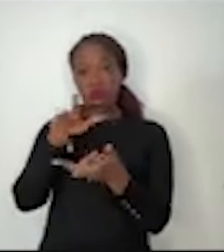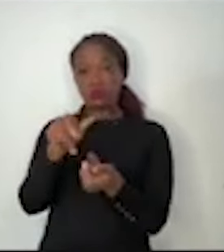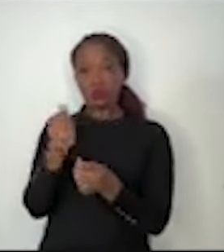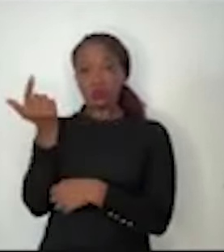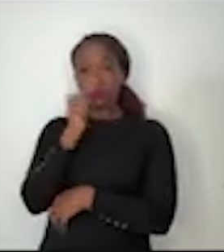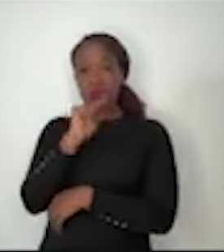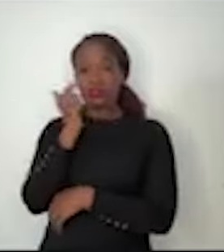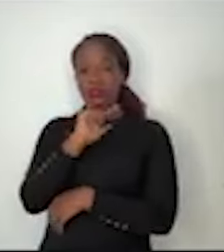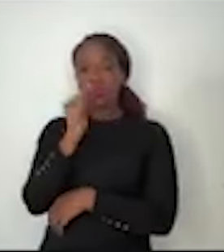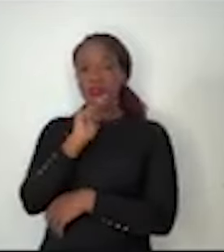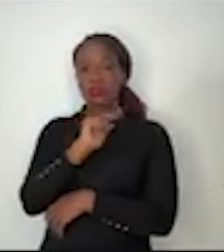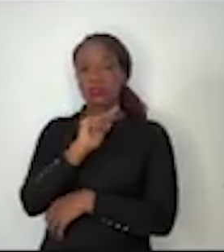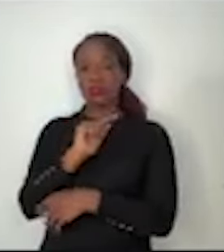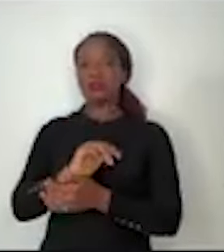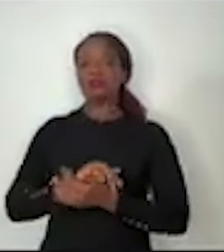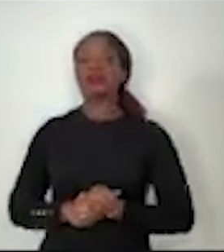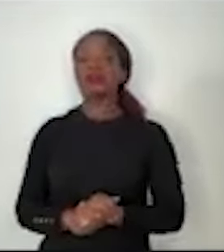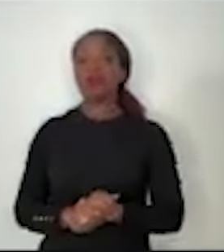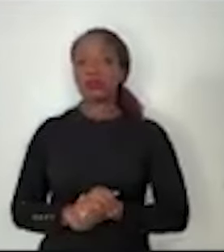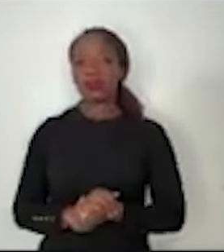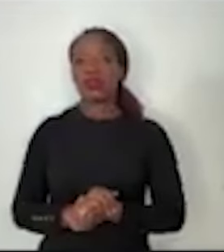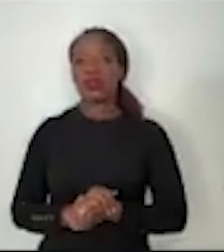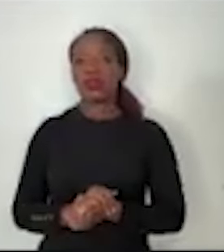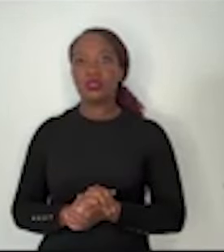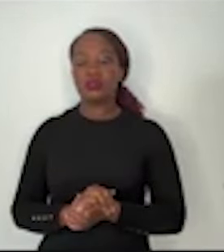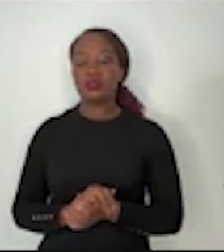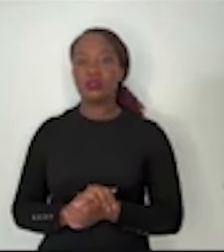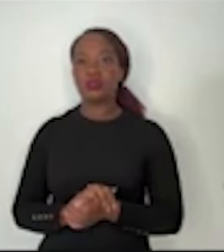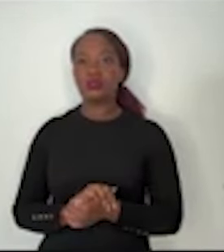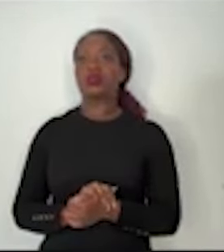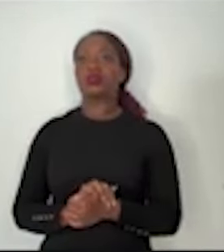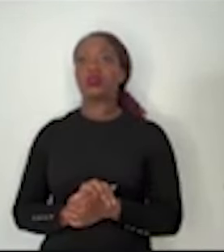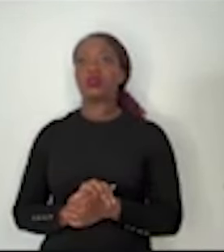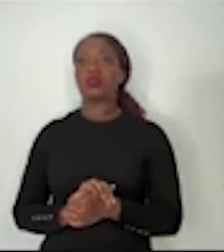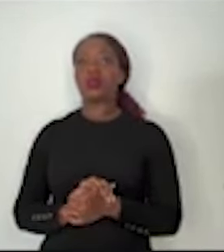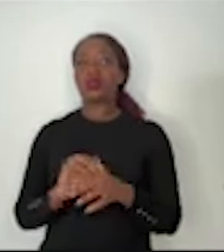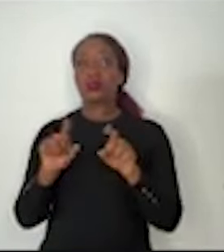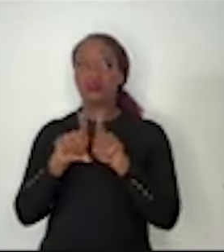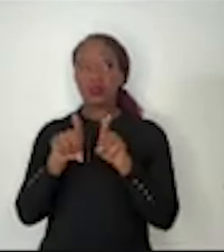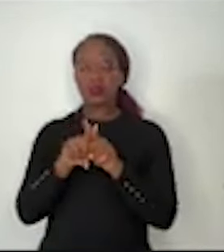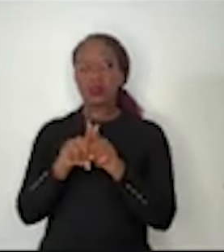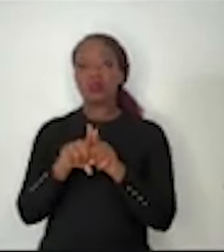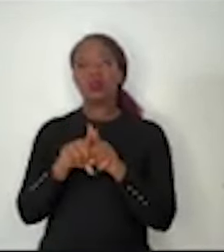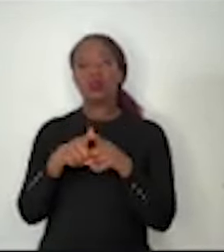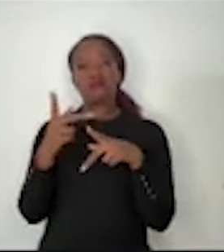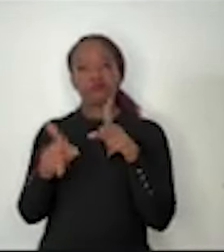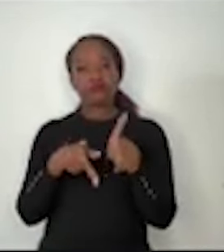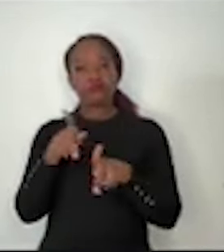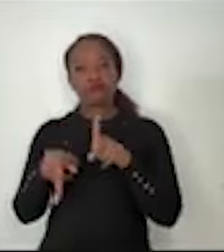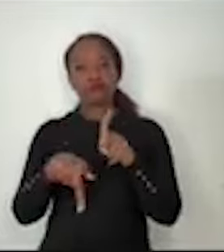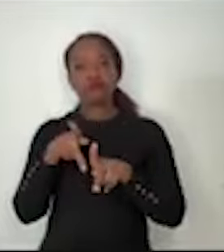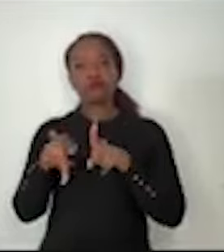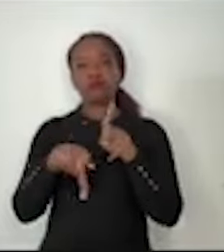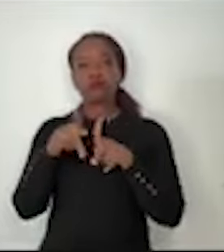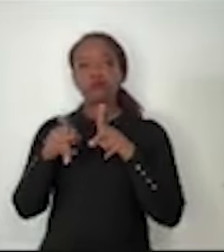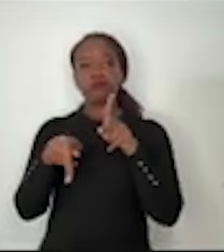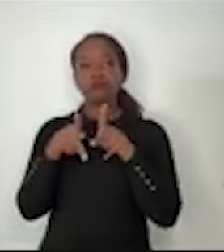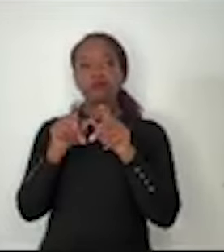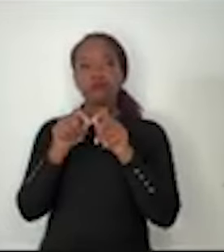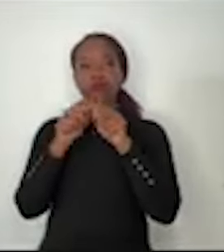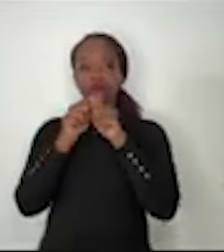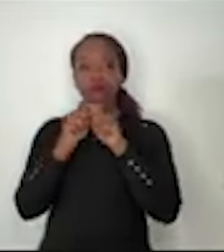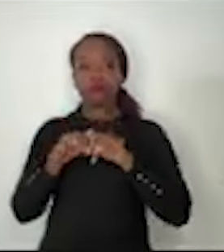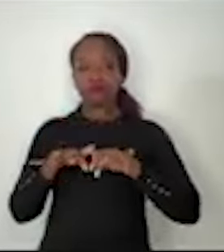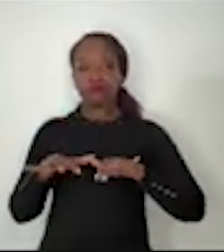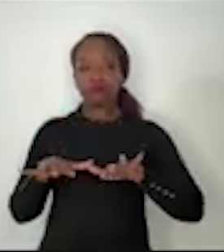ao extremismo, ao populismo extremista que se esparramou pelo mundo e vitimou